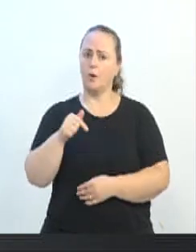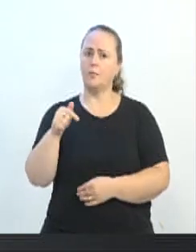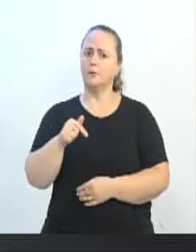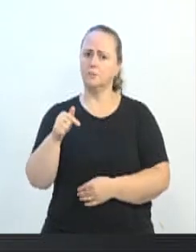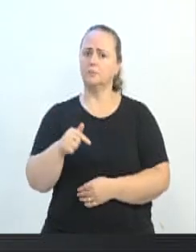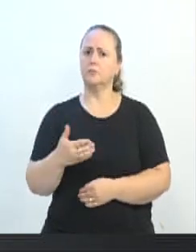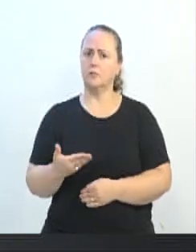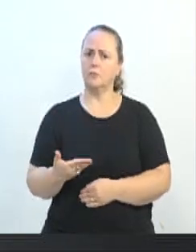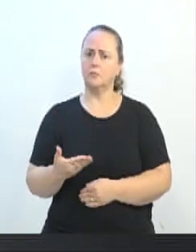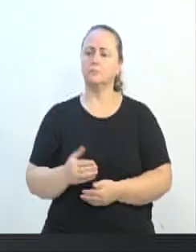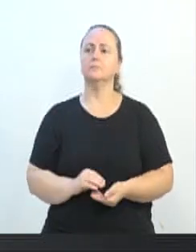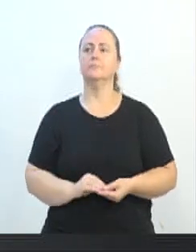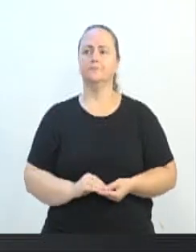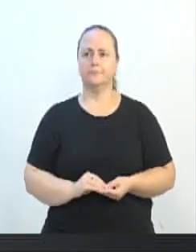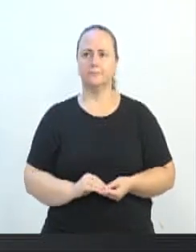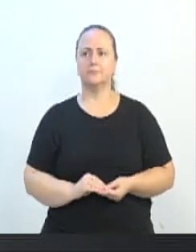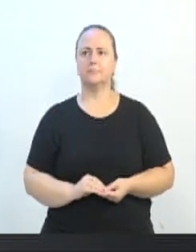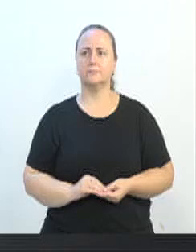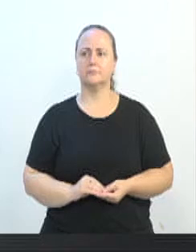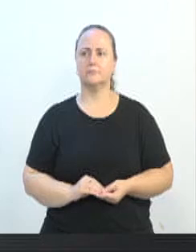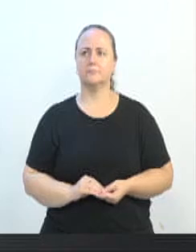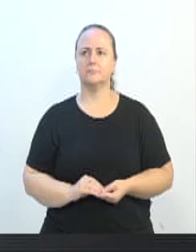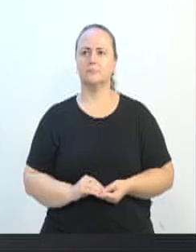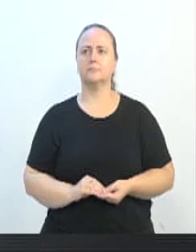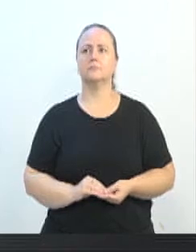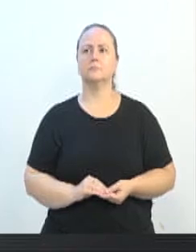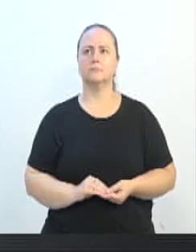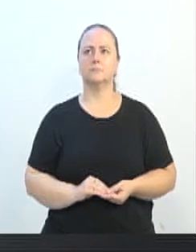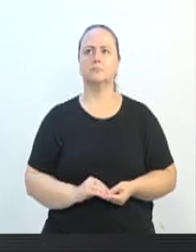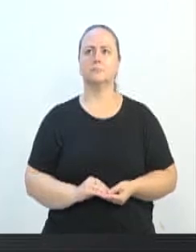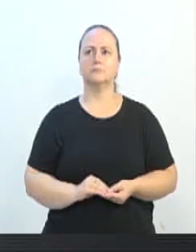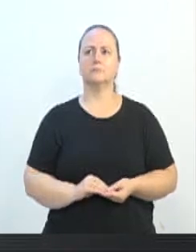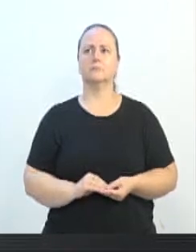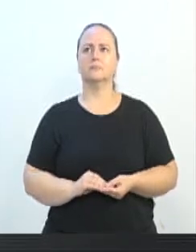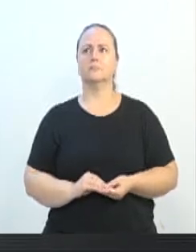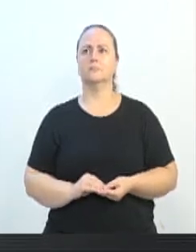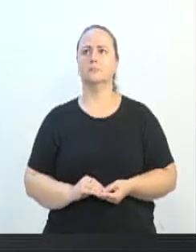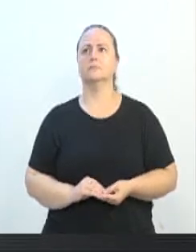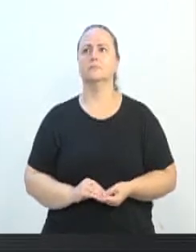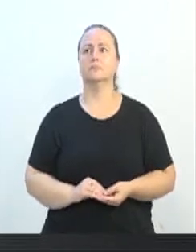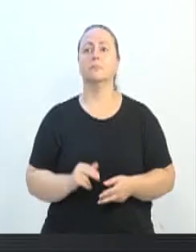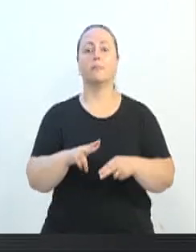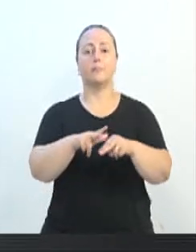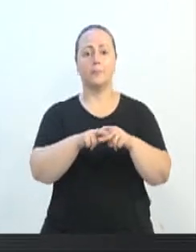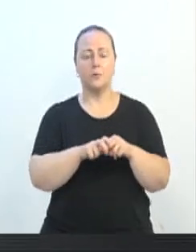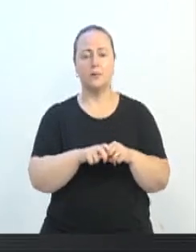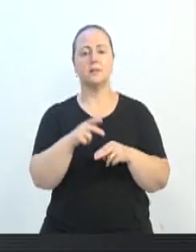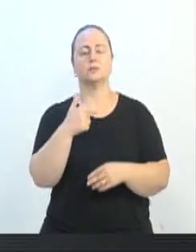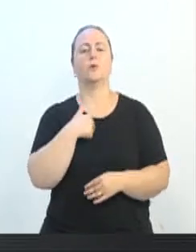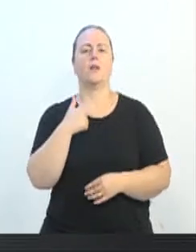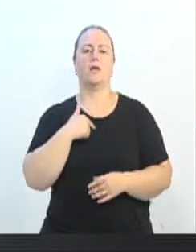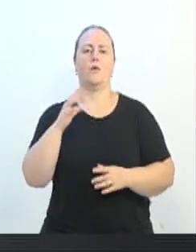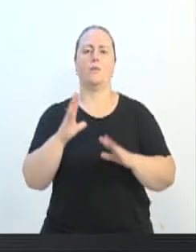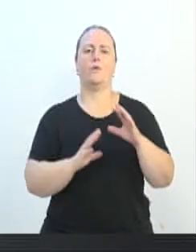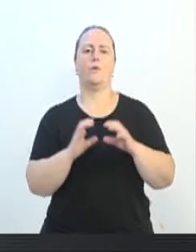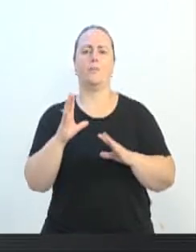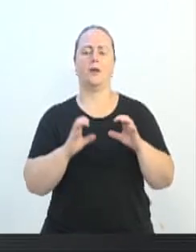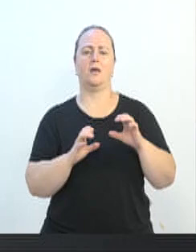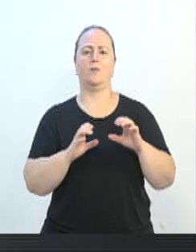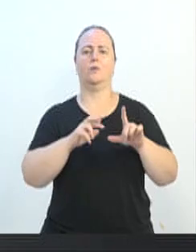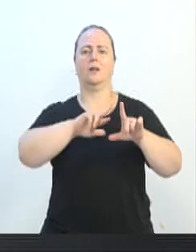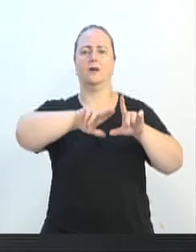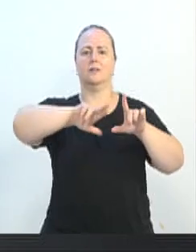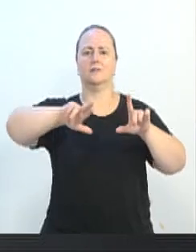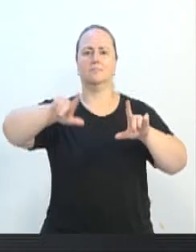Eu quero dizer para V. Exª que aí está a minha briga com a imprensa da Cidade de